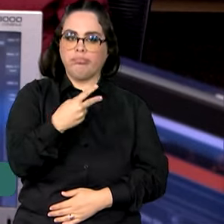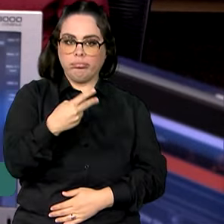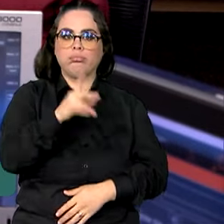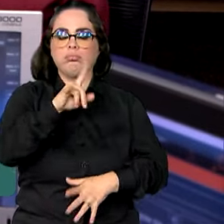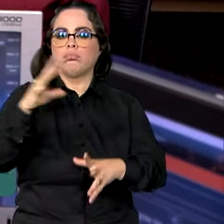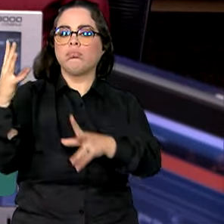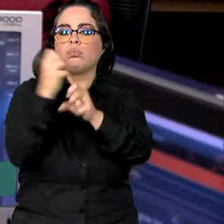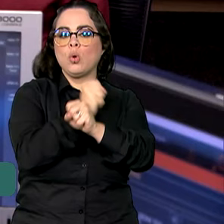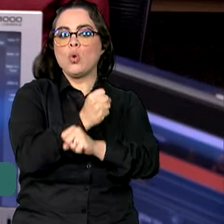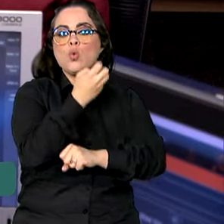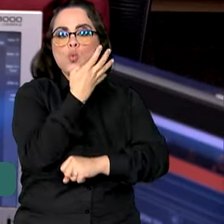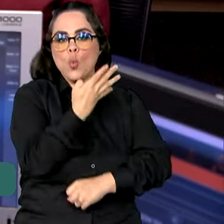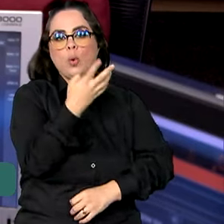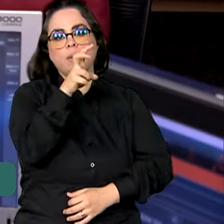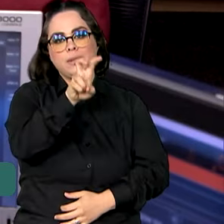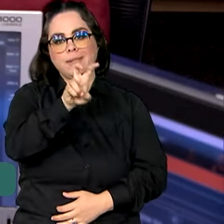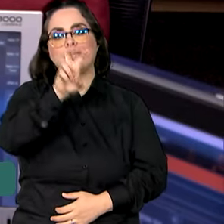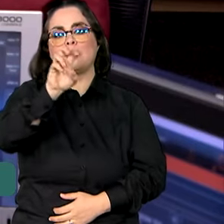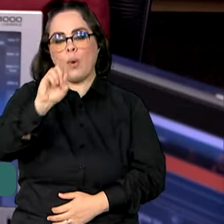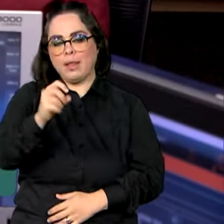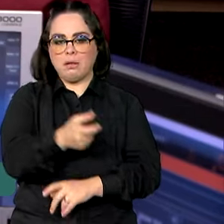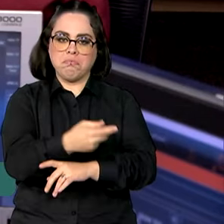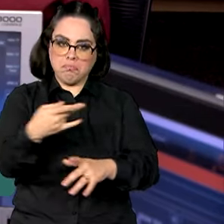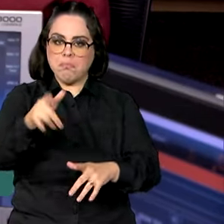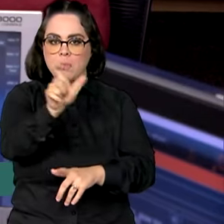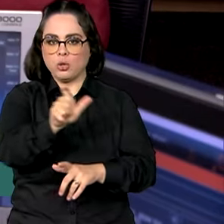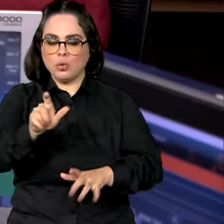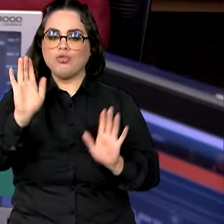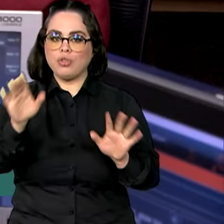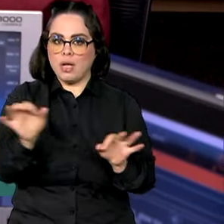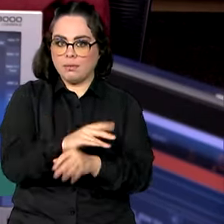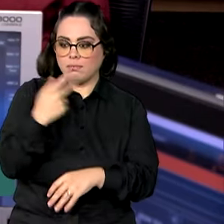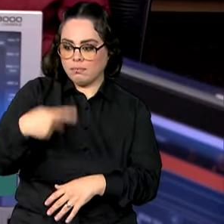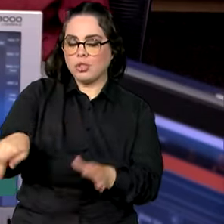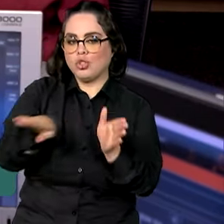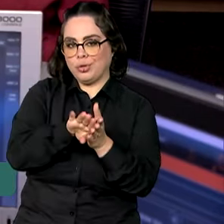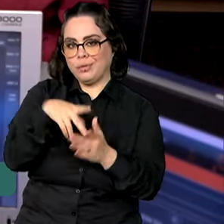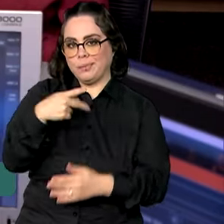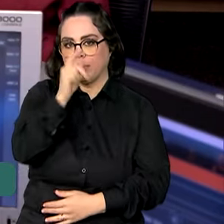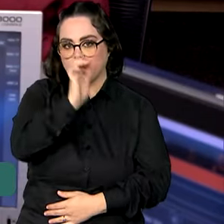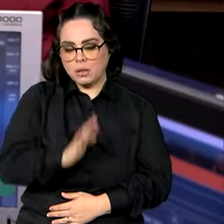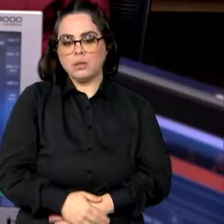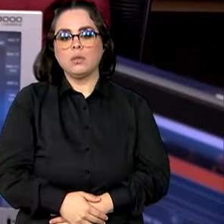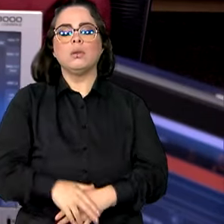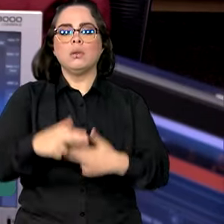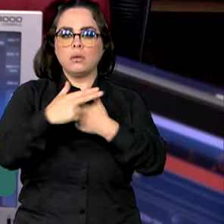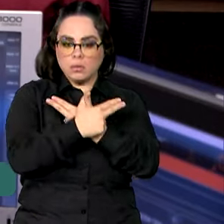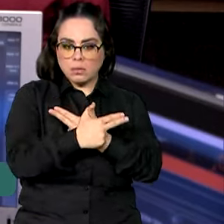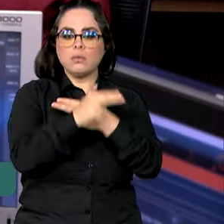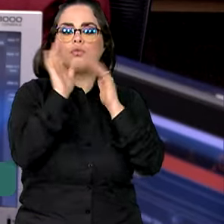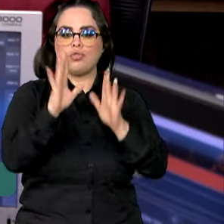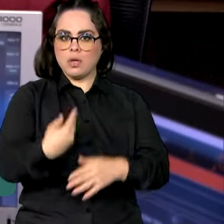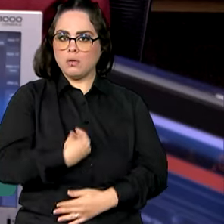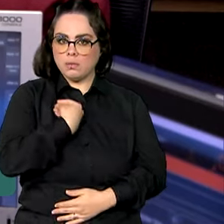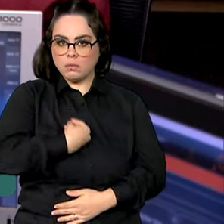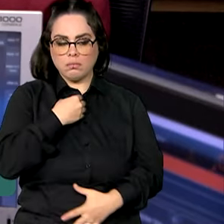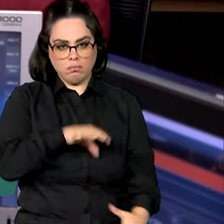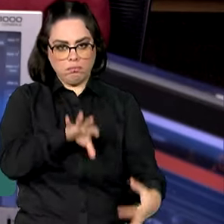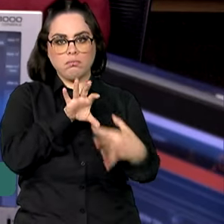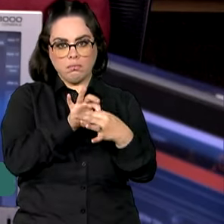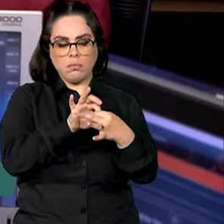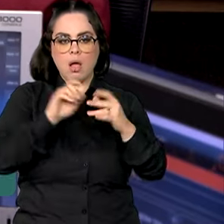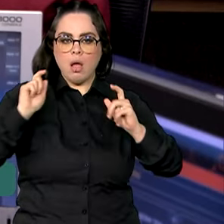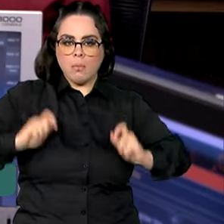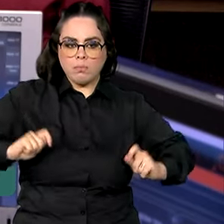total foram 450 e poucas pessoas que vieram. A Força Aérea tem capacidade para